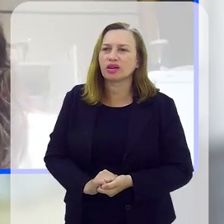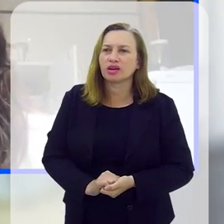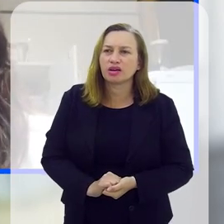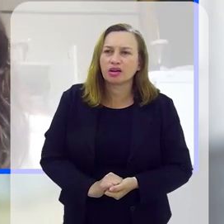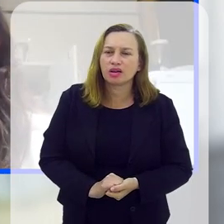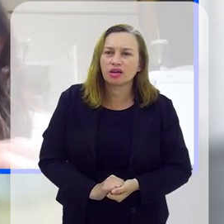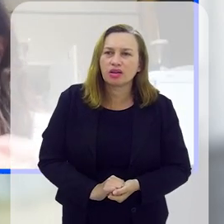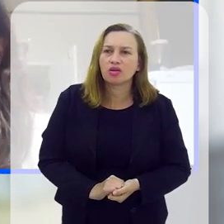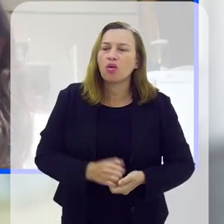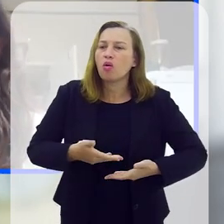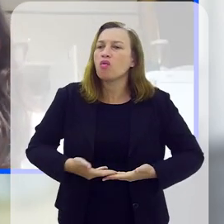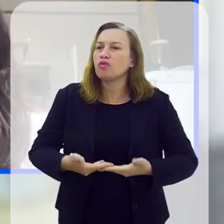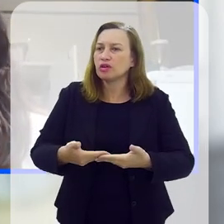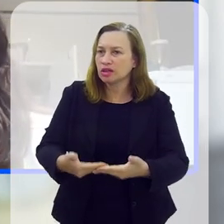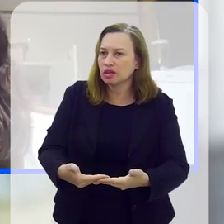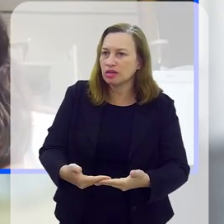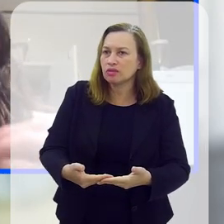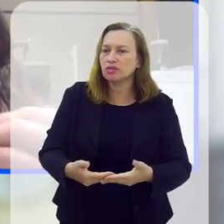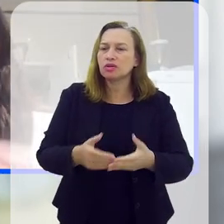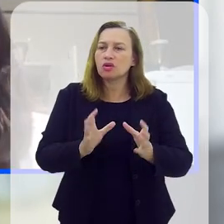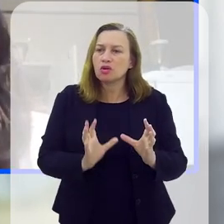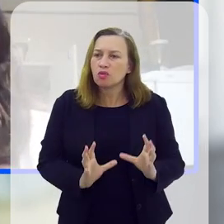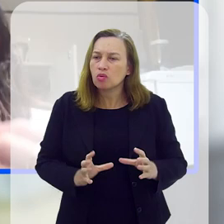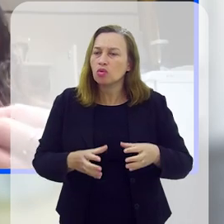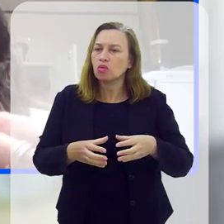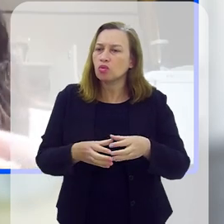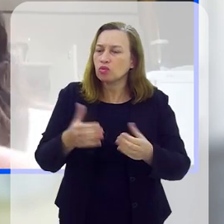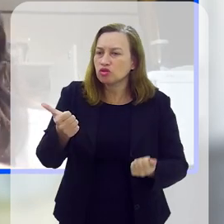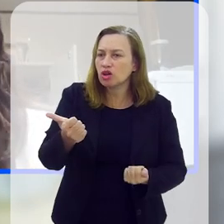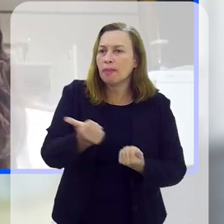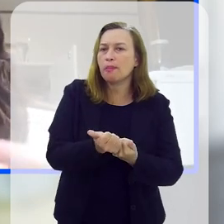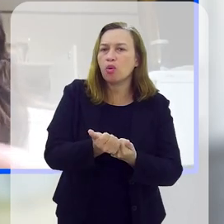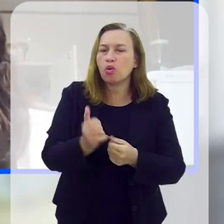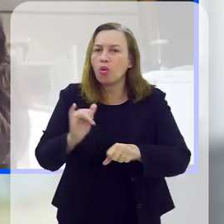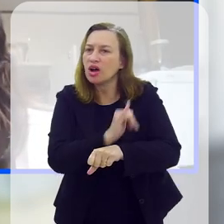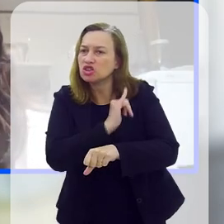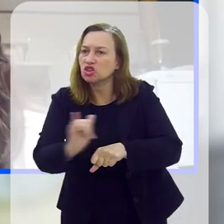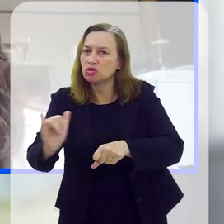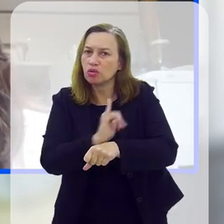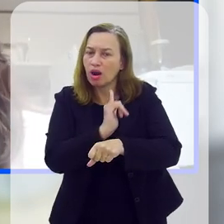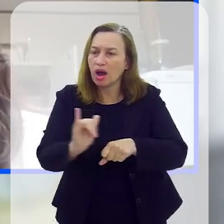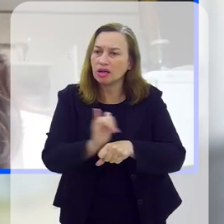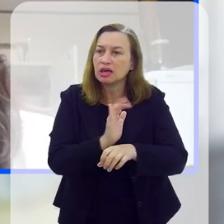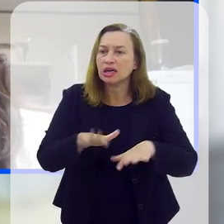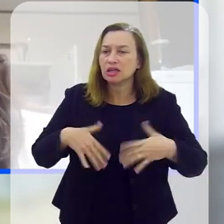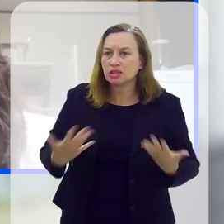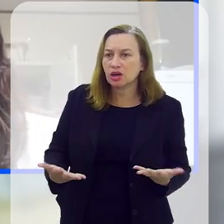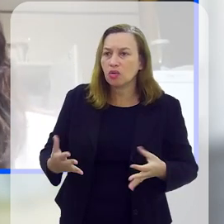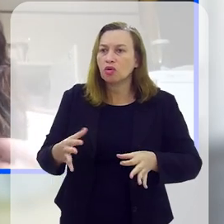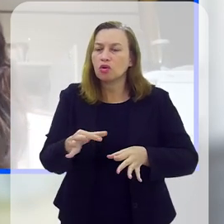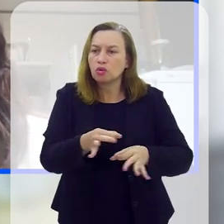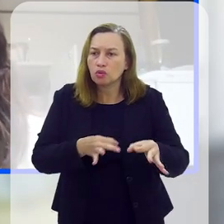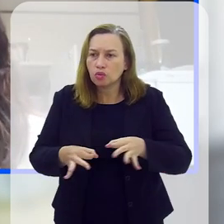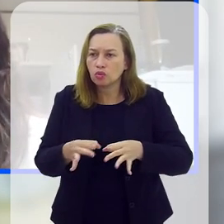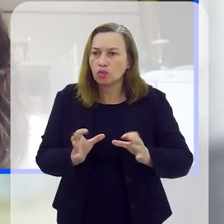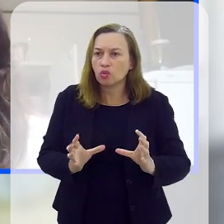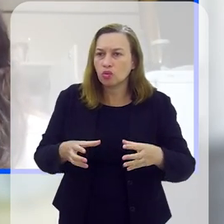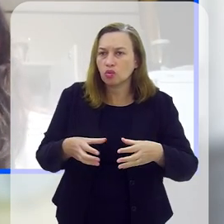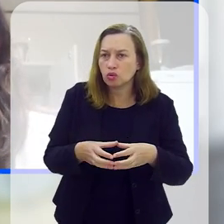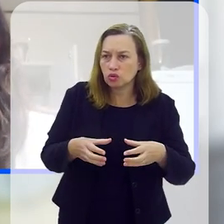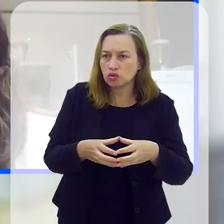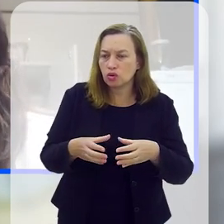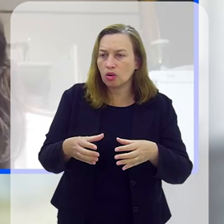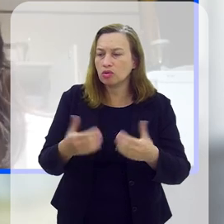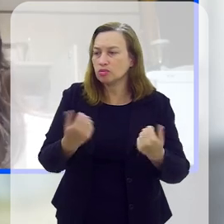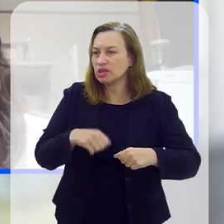O serviço deve ser oferecido por uma rede de apoio articulada entre si, então os órgãos que atuam nessa